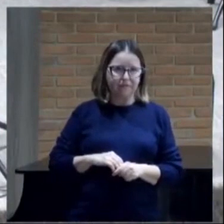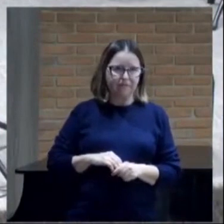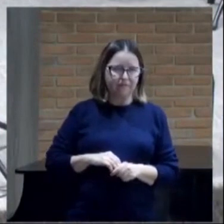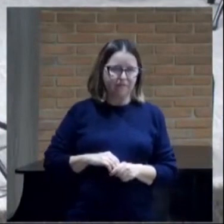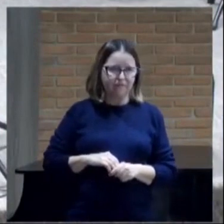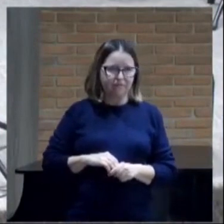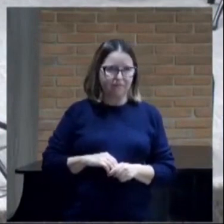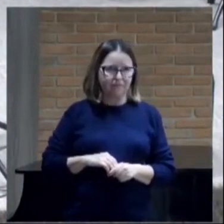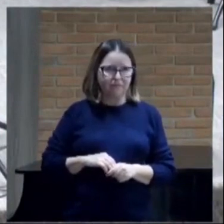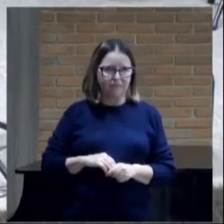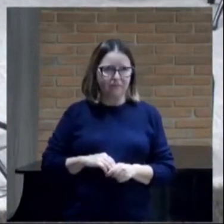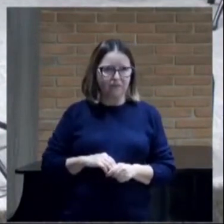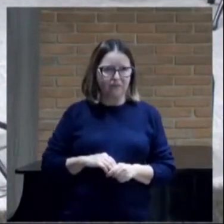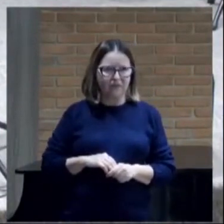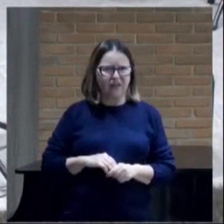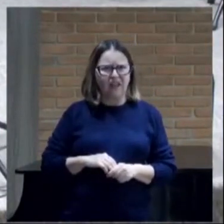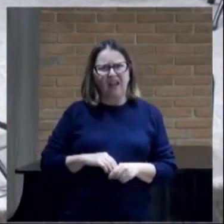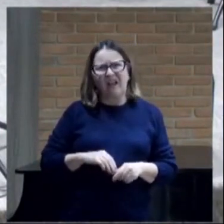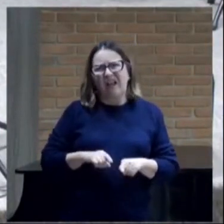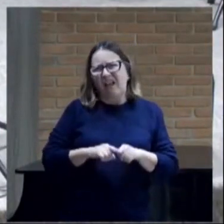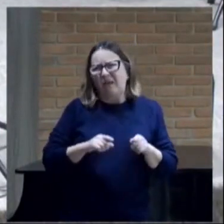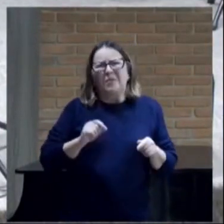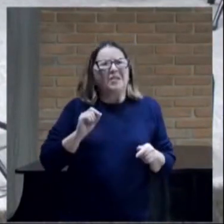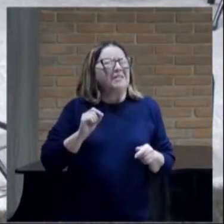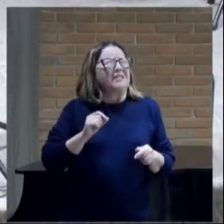Mas se eu não ver isso o que eu vou ver?